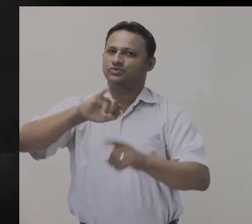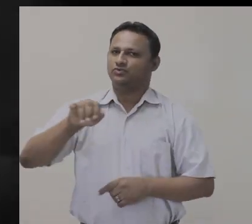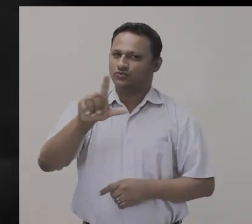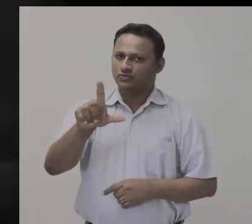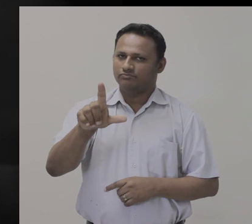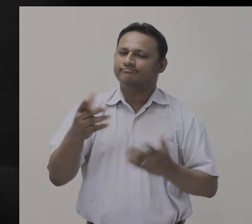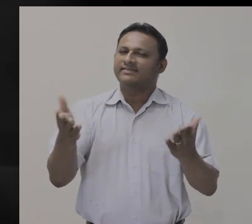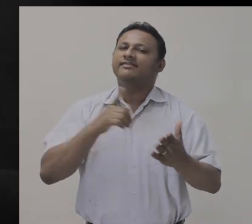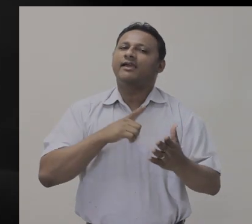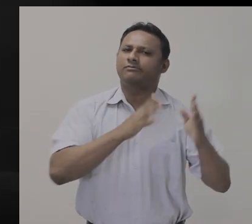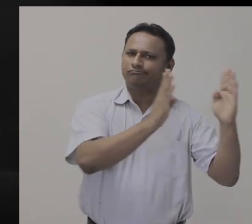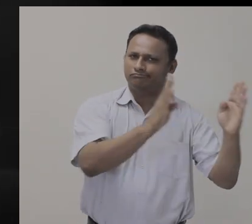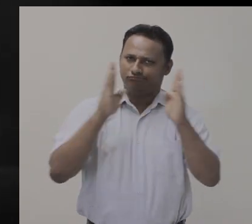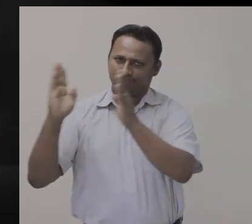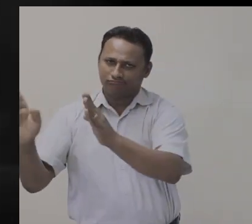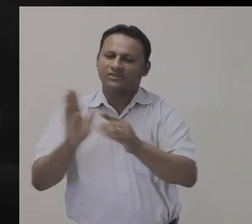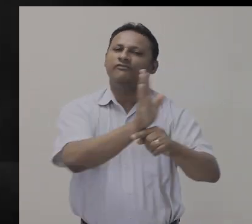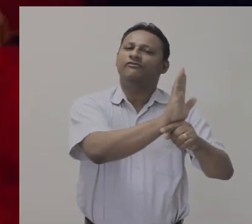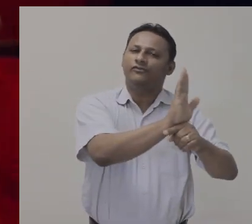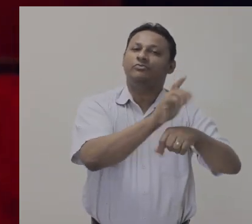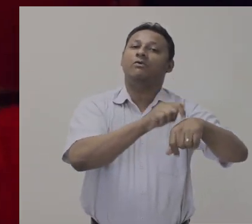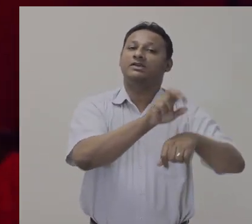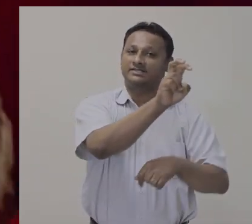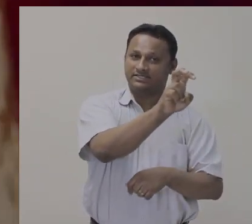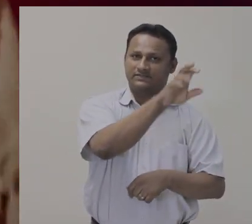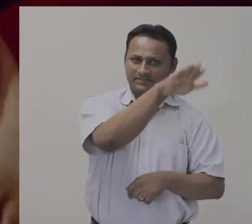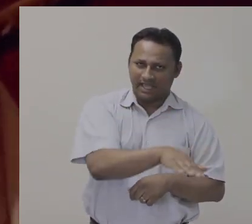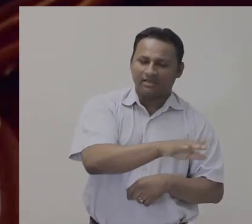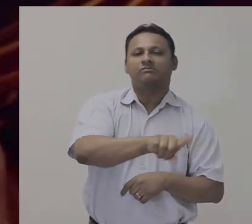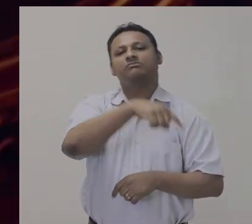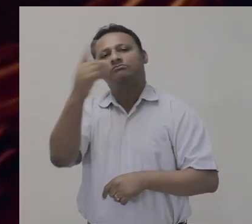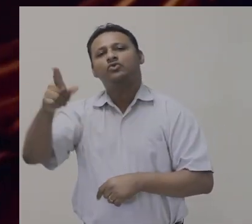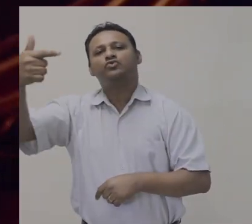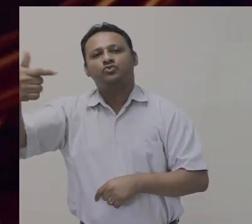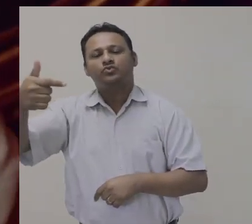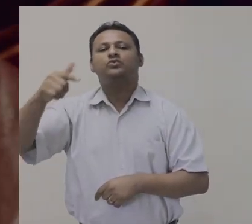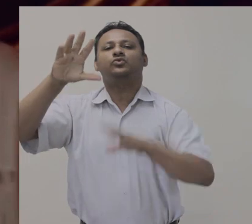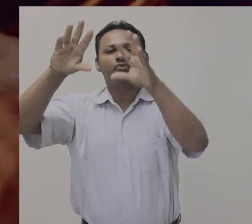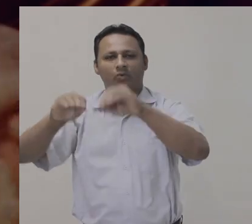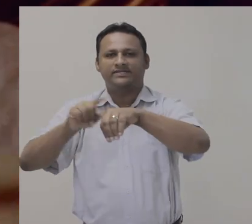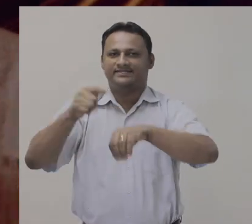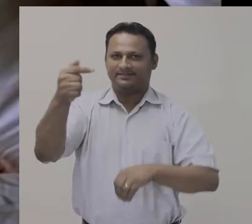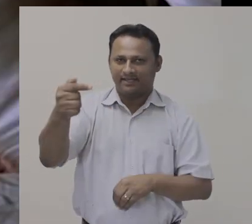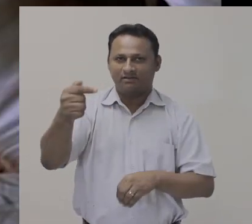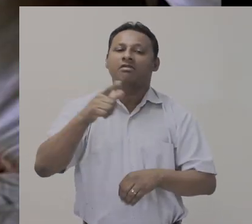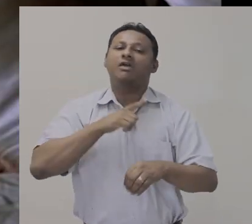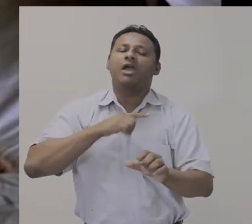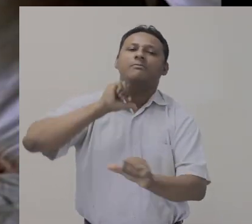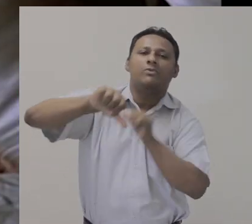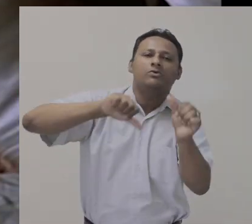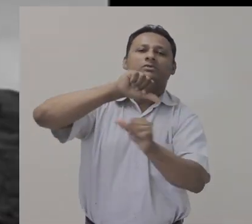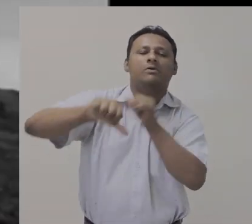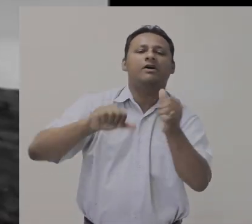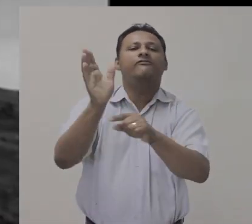Serão duas sessões por dia, às 5 da tarde e às 7 da noite, exibindo de forma intercalada cinco longas metragens